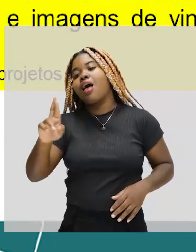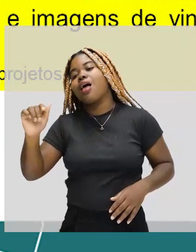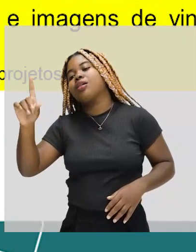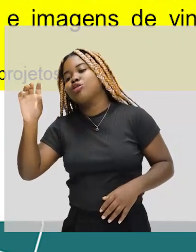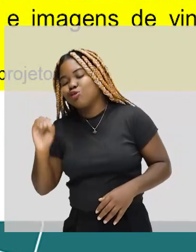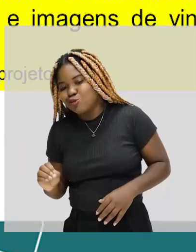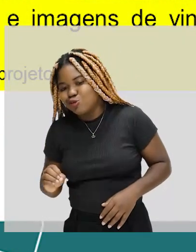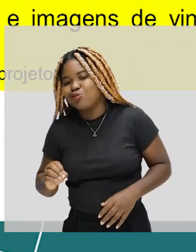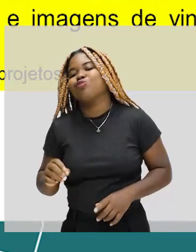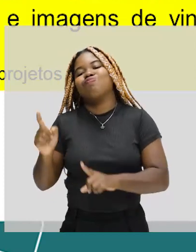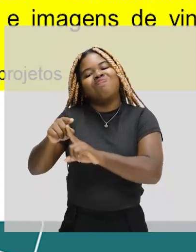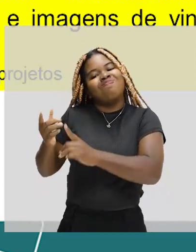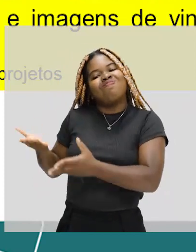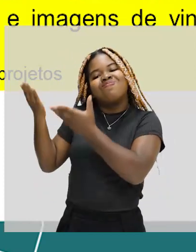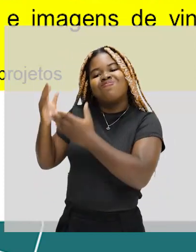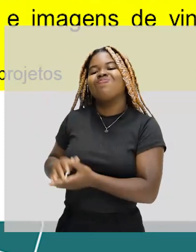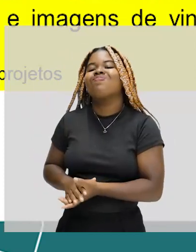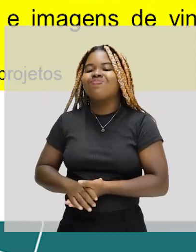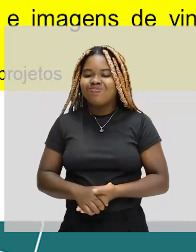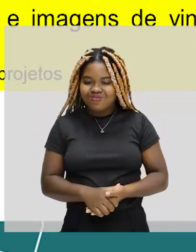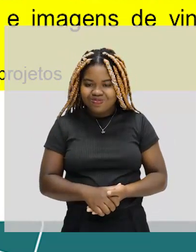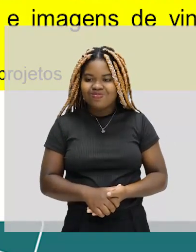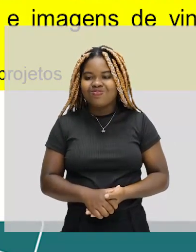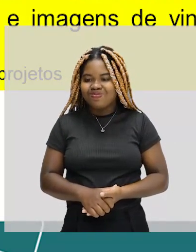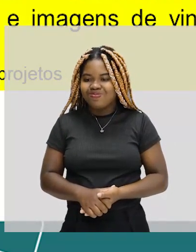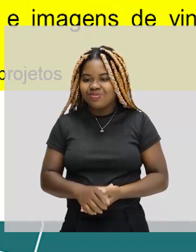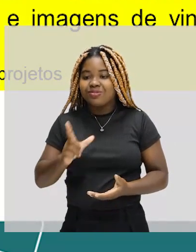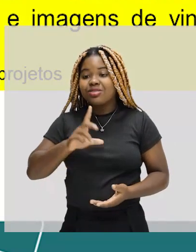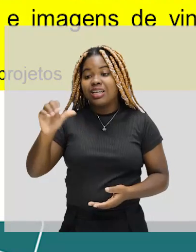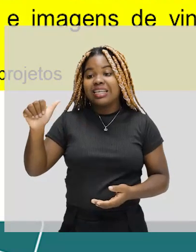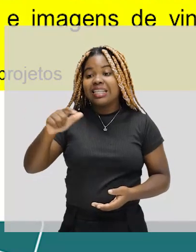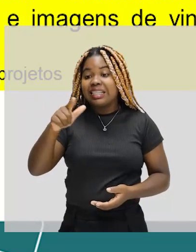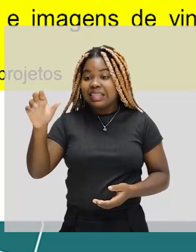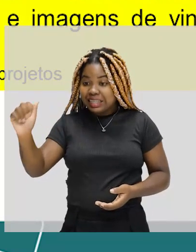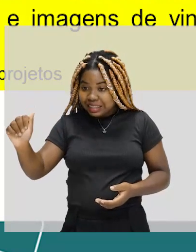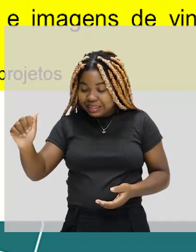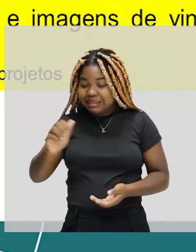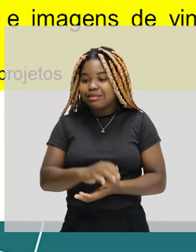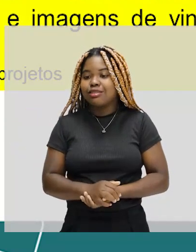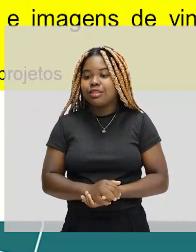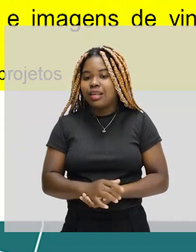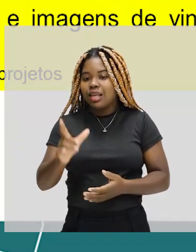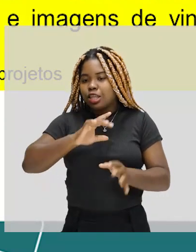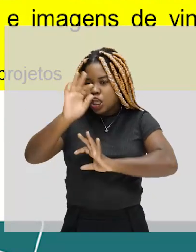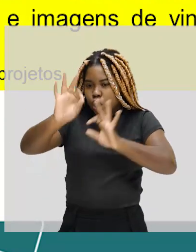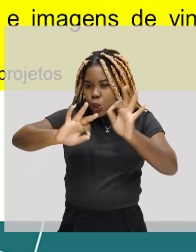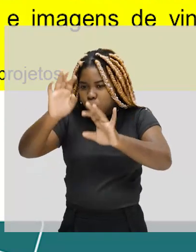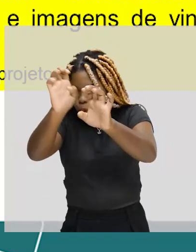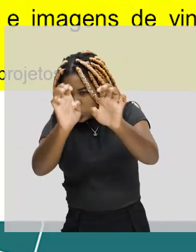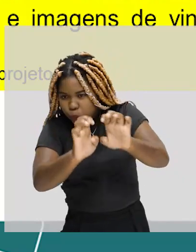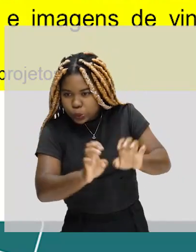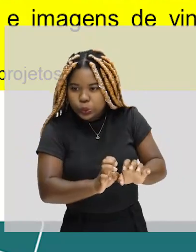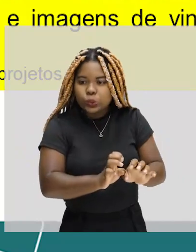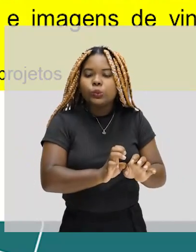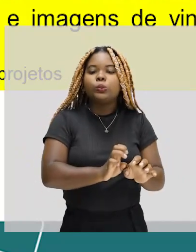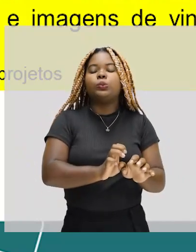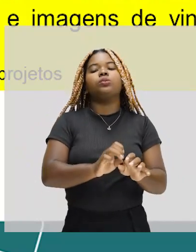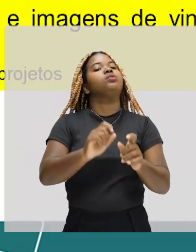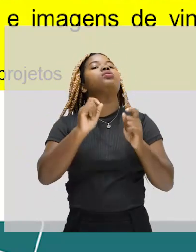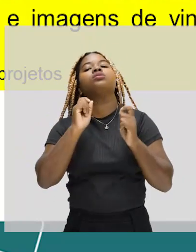tapeçaria de pontos com talagarça de lã, e ela vai montando estruturas com